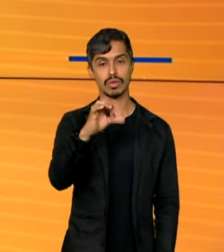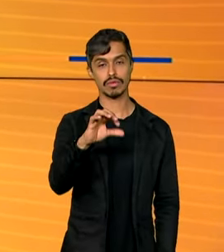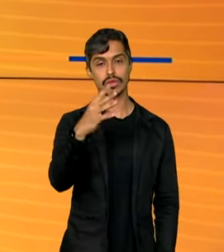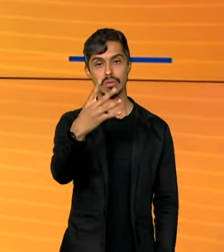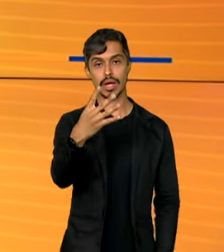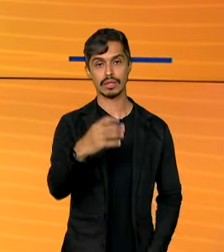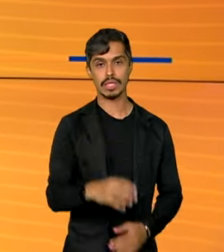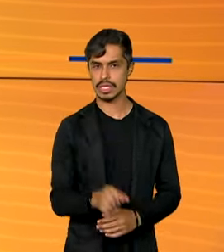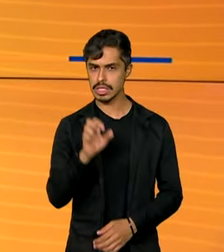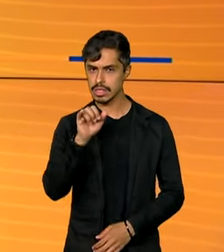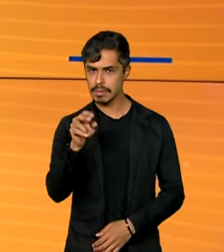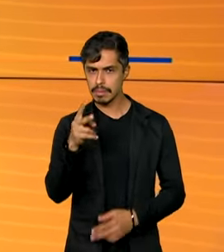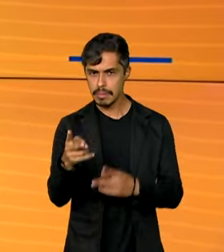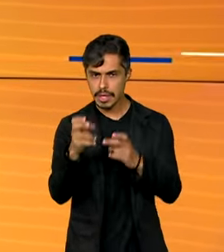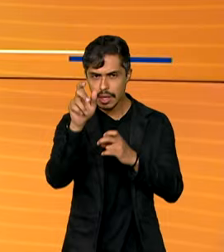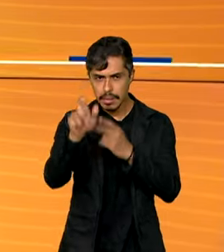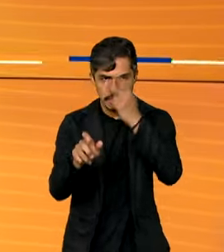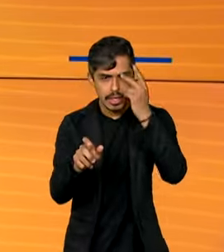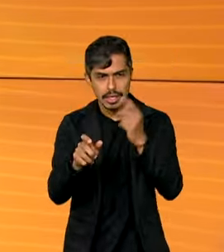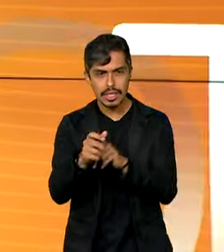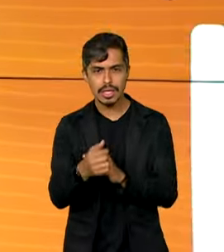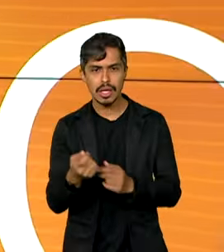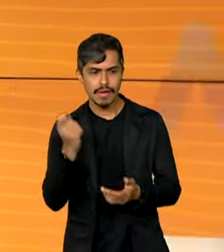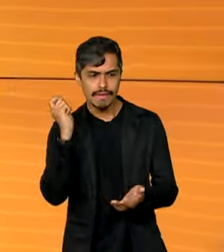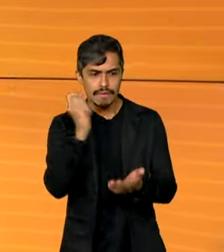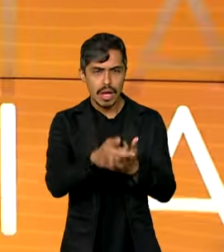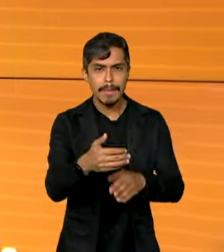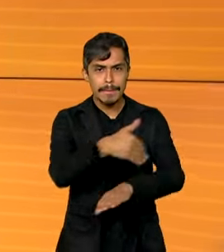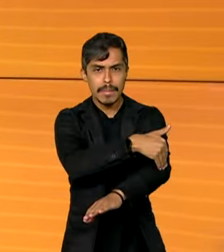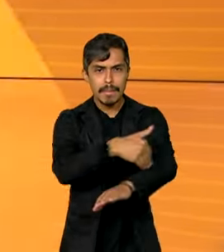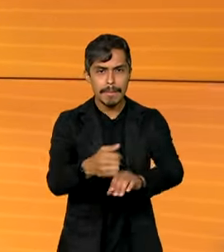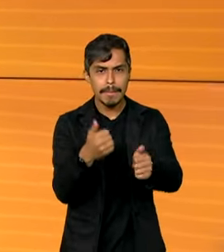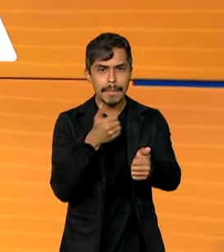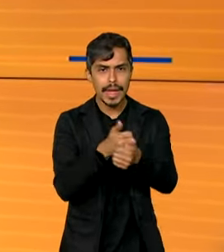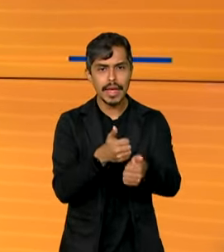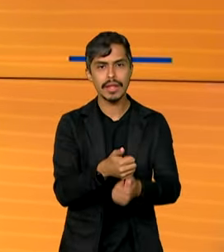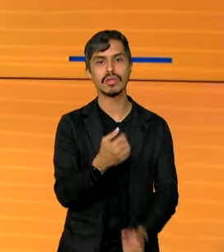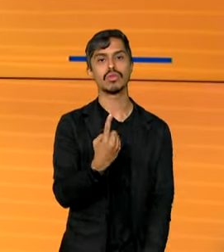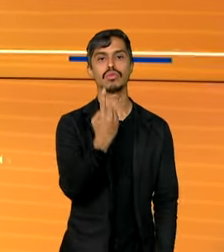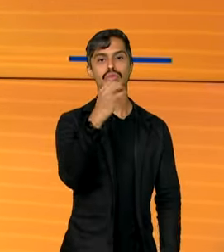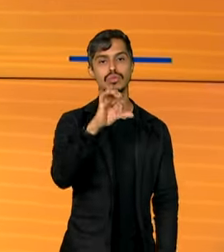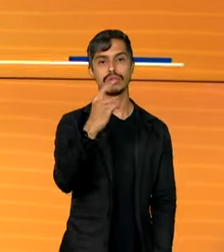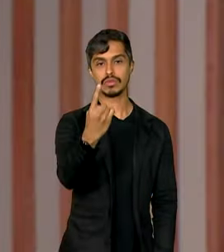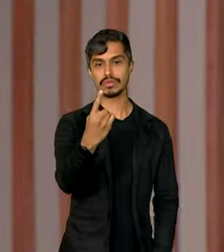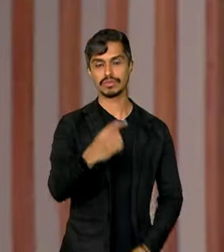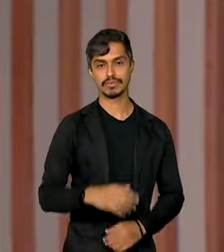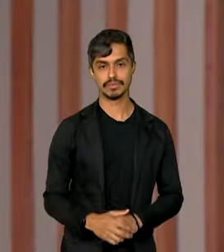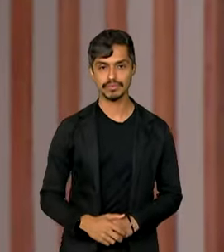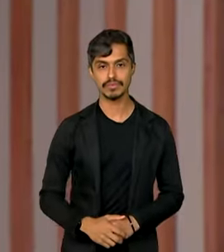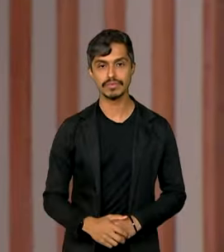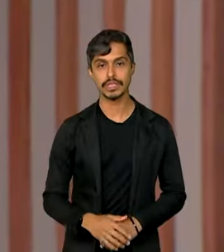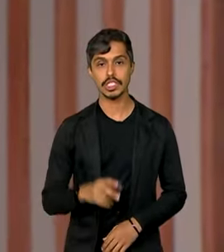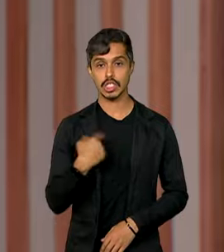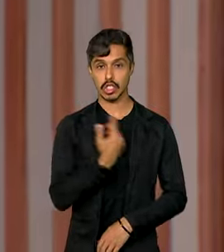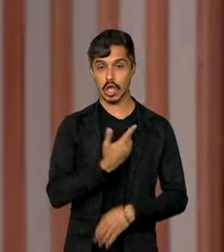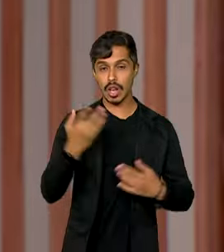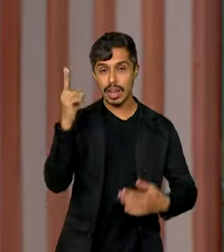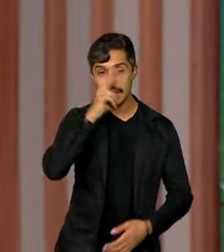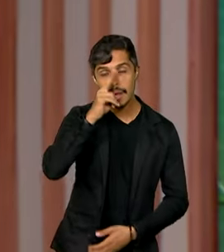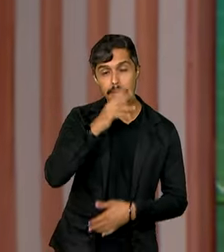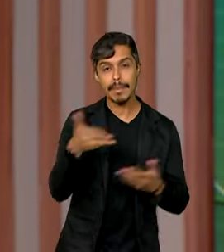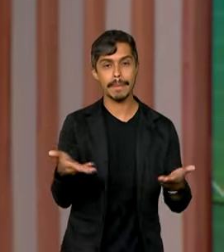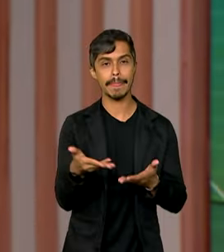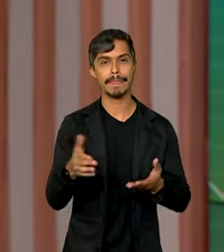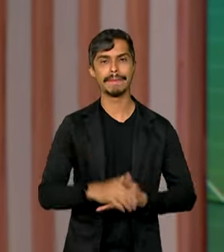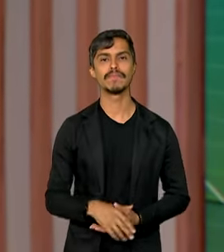perceber alguém colocando fogo próximo às estradas, ligue 191. E a gente lembra aqui que usar o fogo